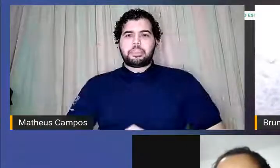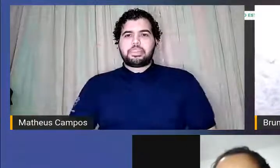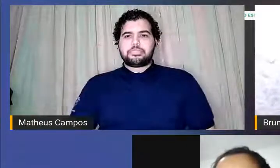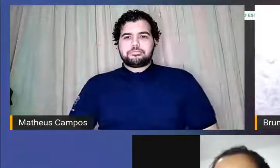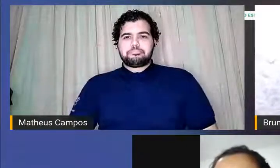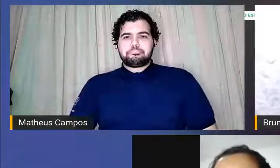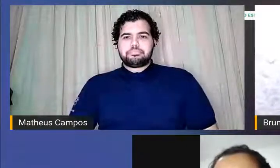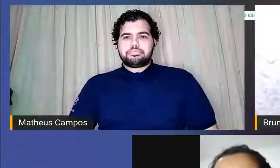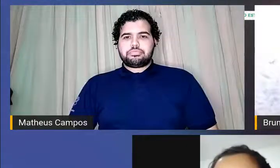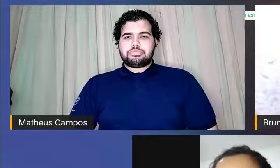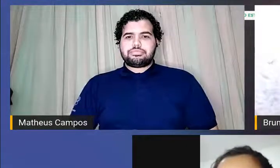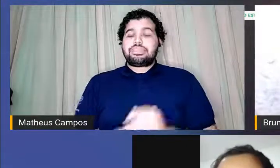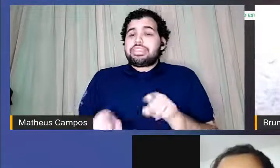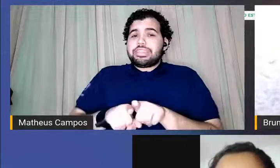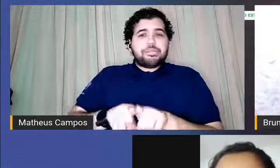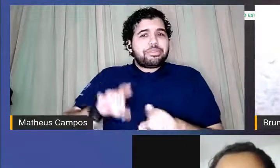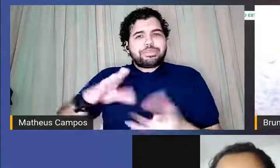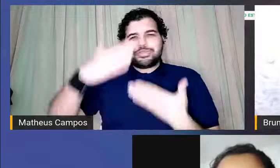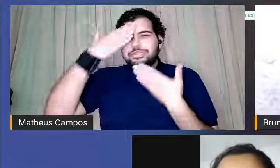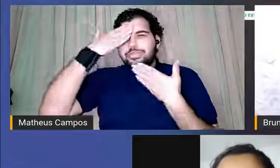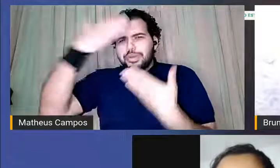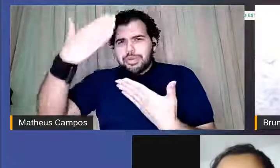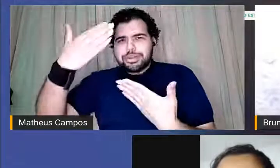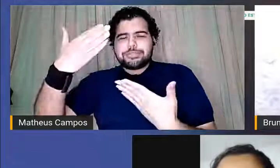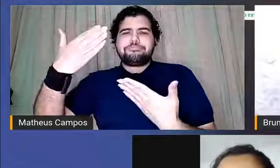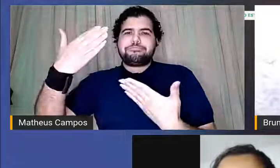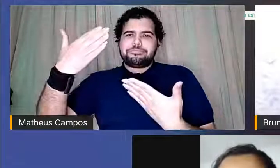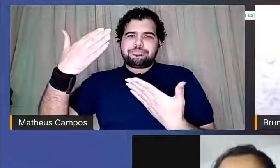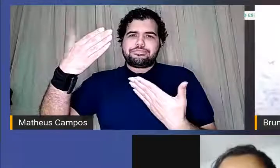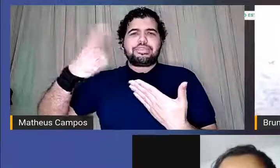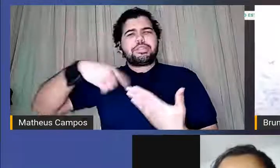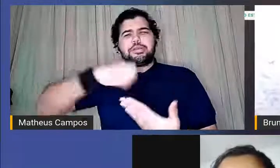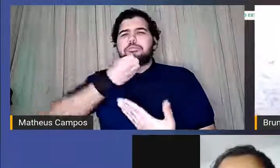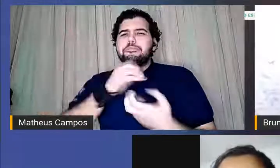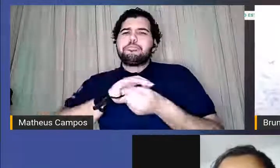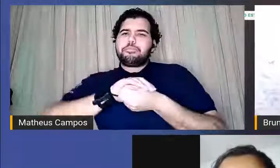também só tenho a agradecer pessoal boa noite